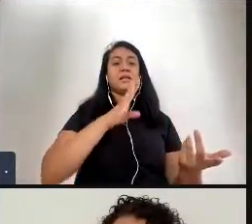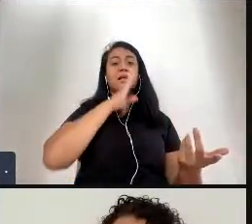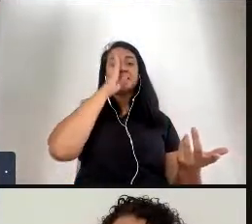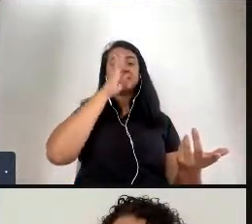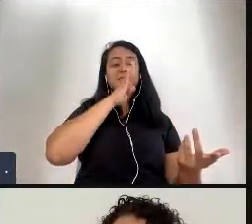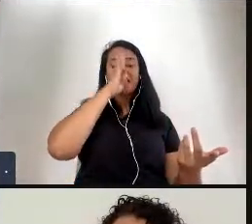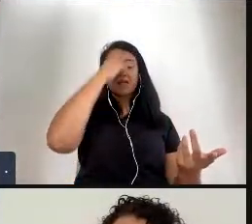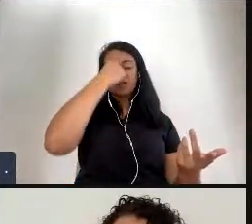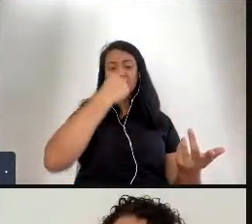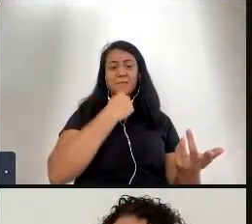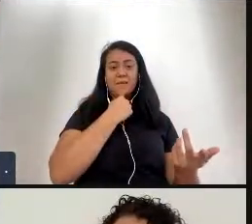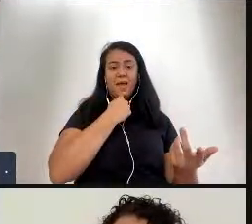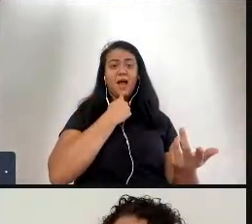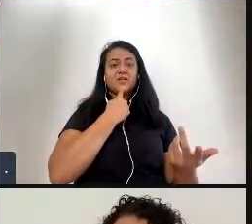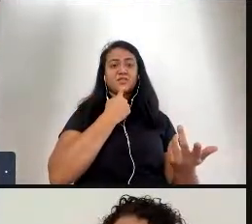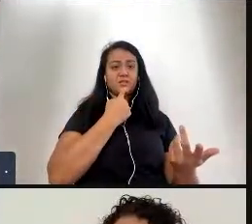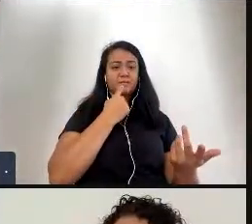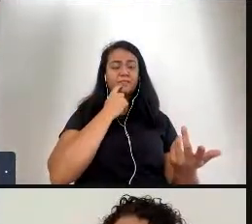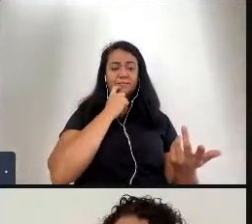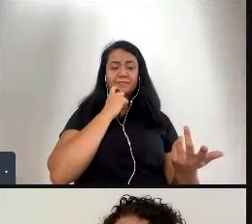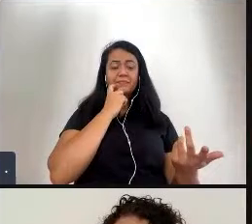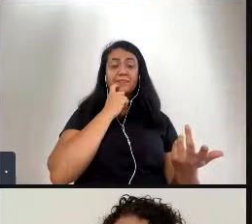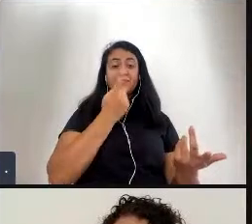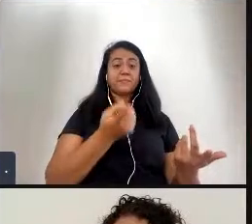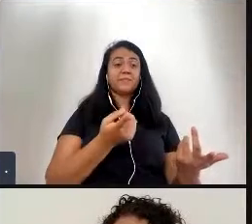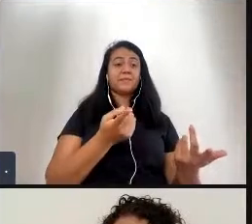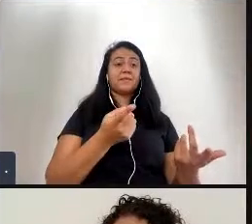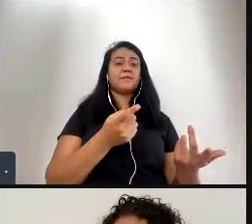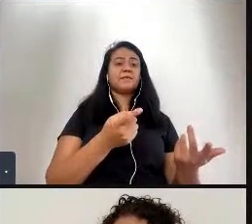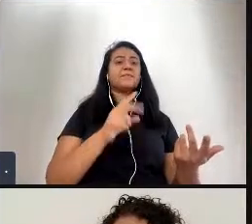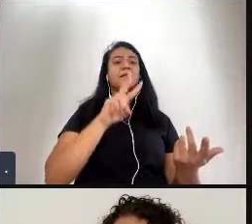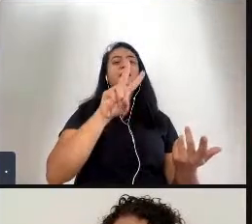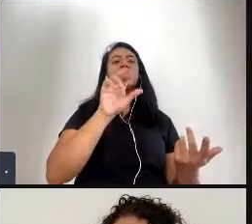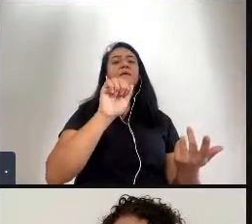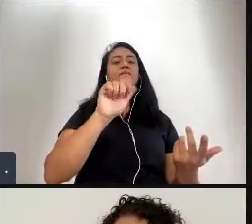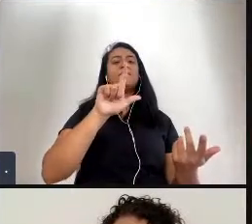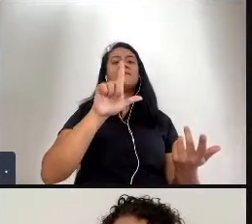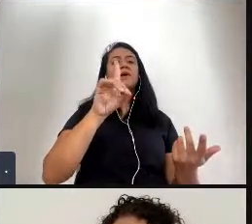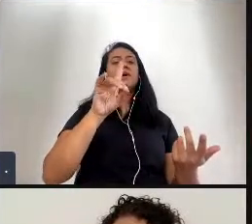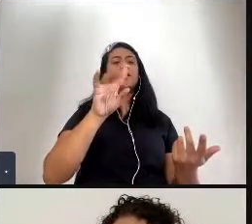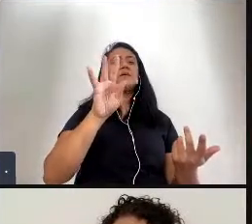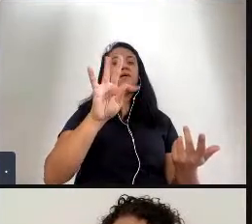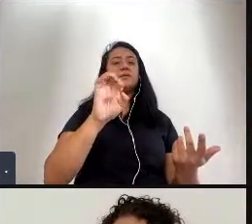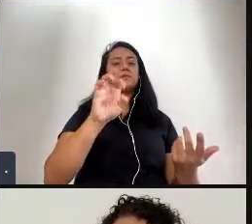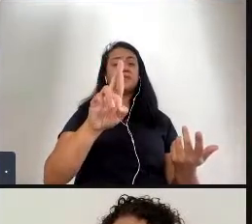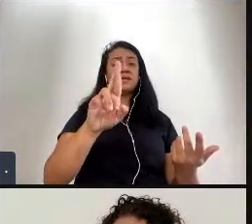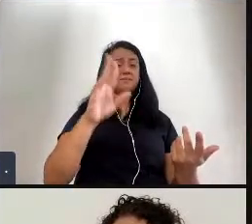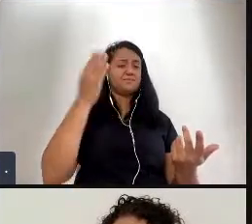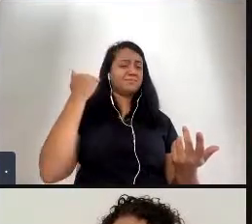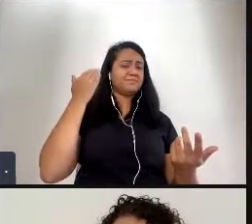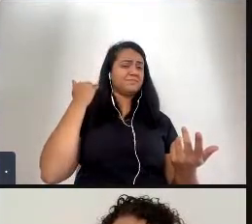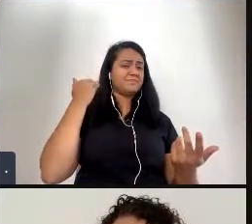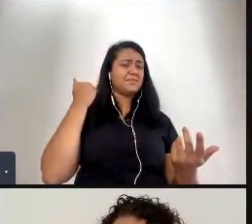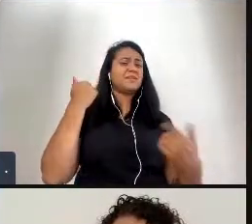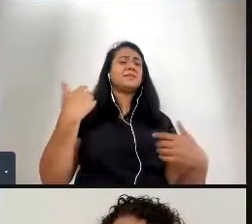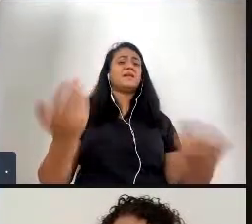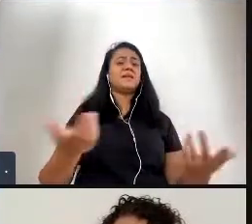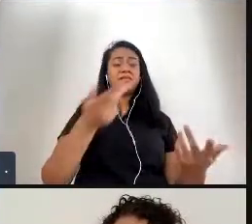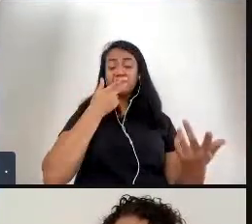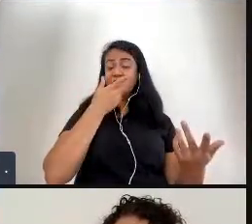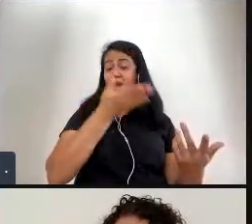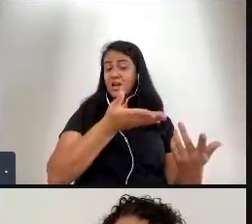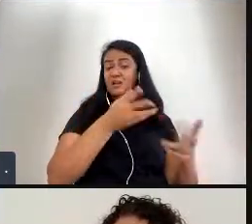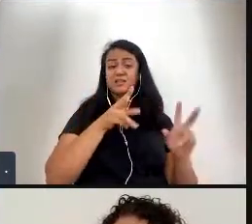o Walter Benjamin lá na a pequena história da ele fala sobre isso o Bartz lembra